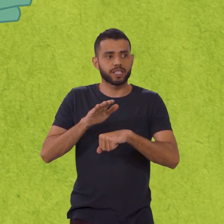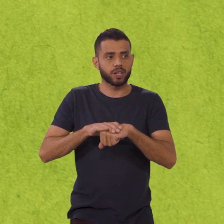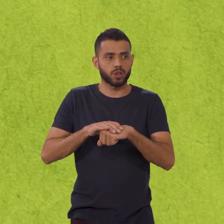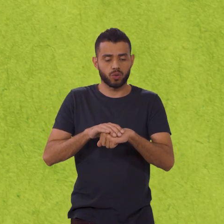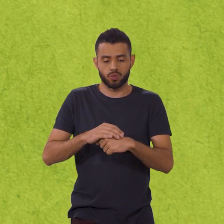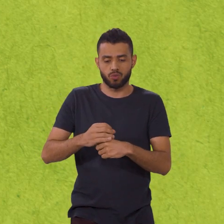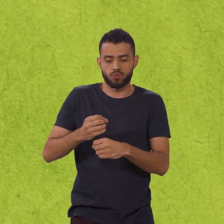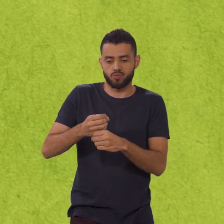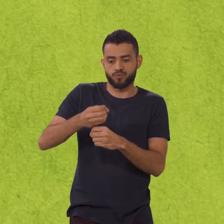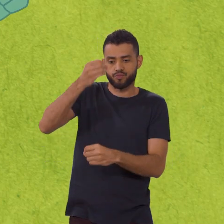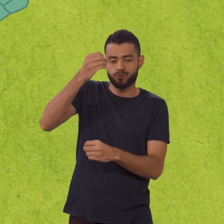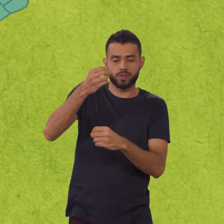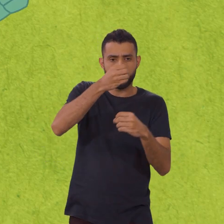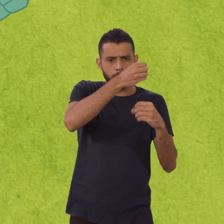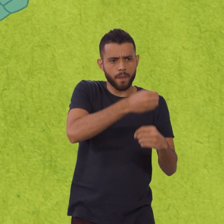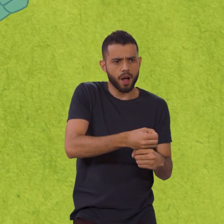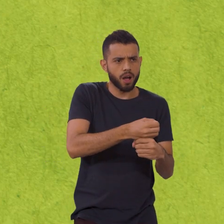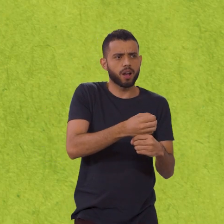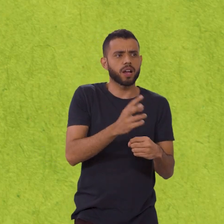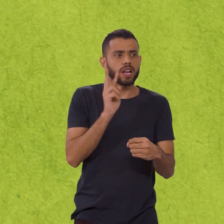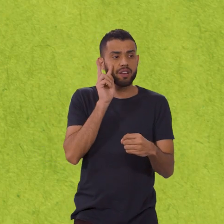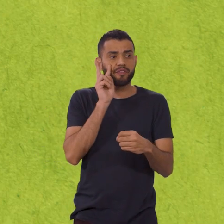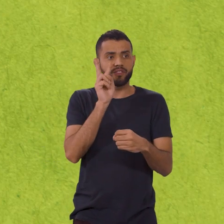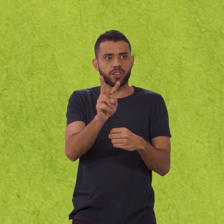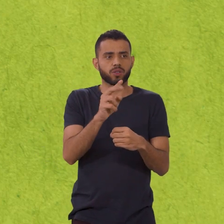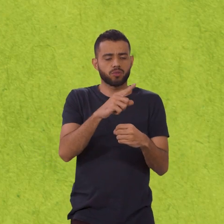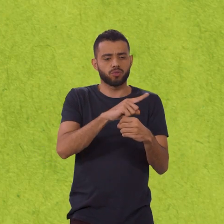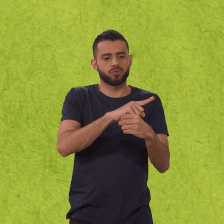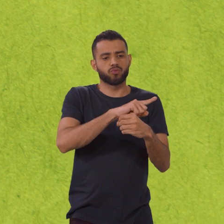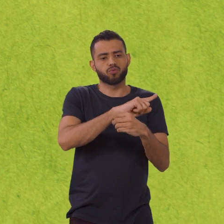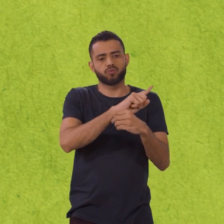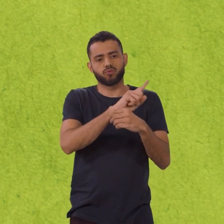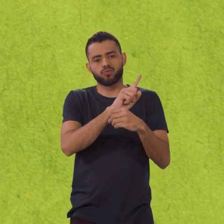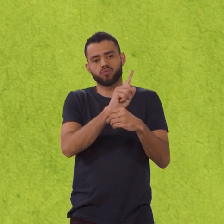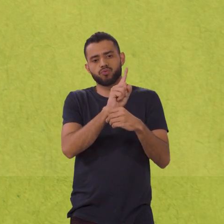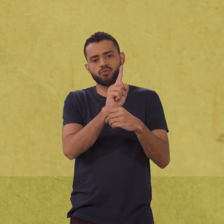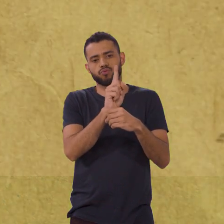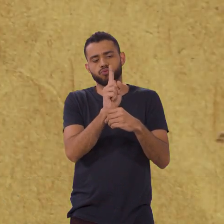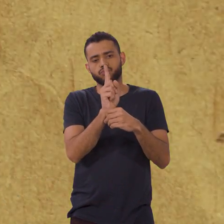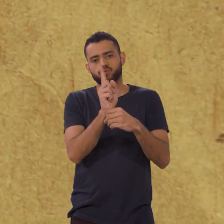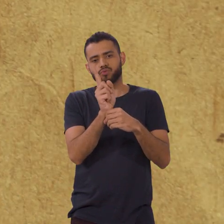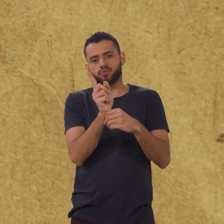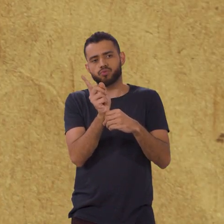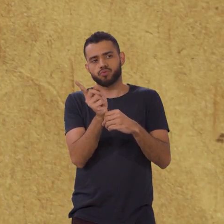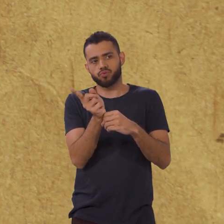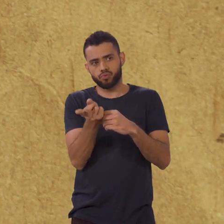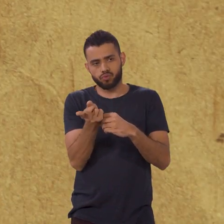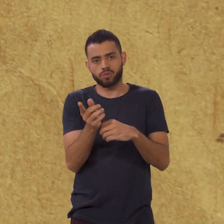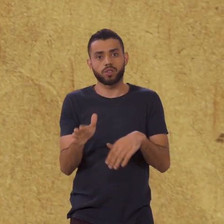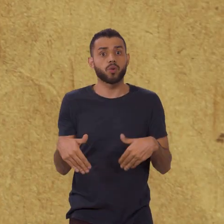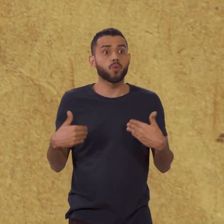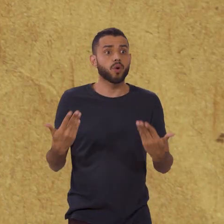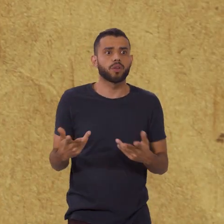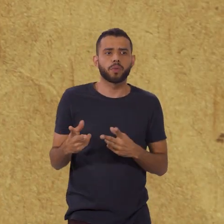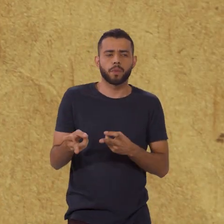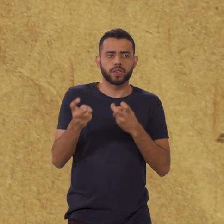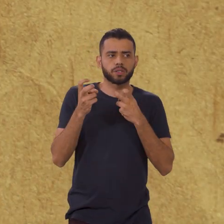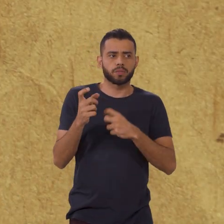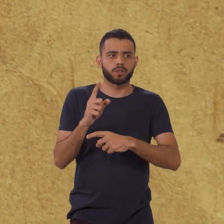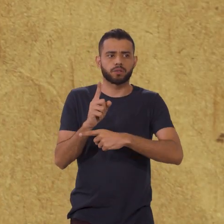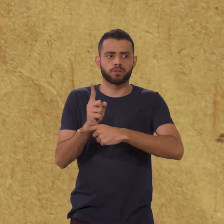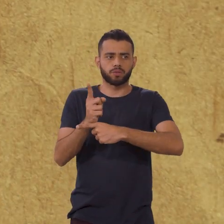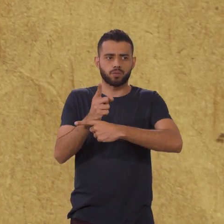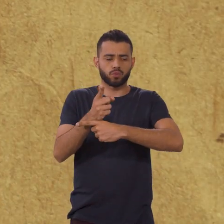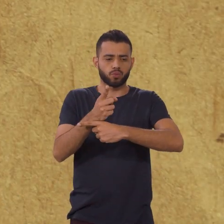buraco na areia, eles observaram sua sombra se mover conforme o sol mudava de posição. Quando percebiam que a sombra